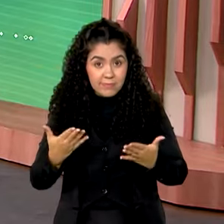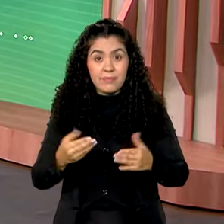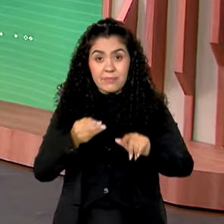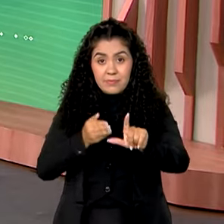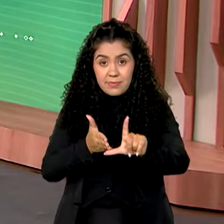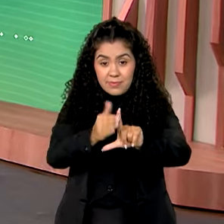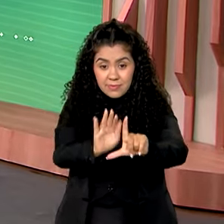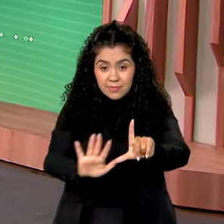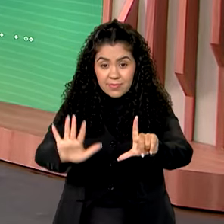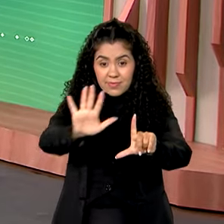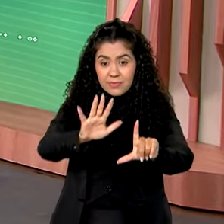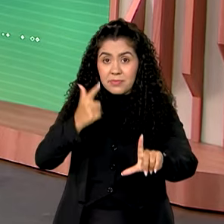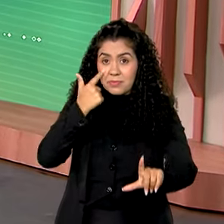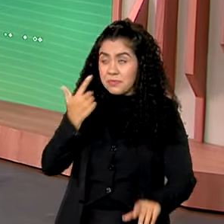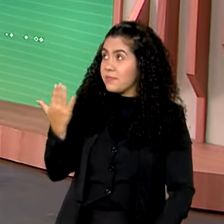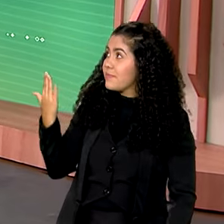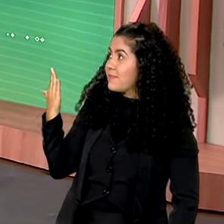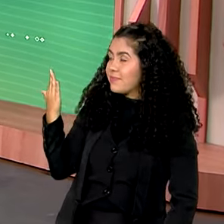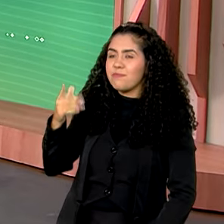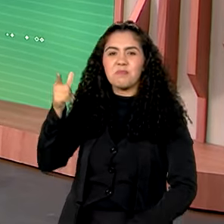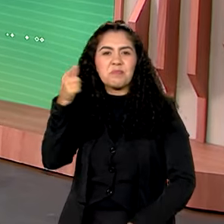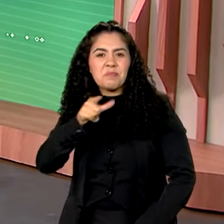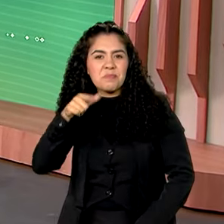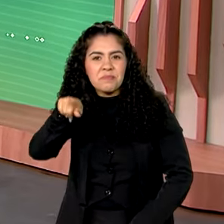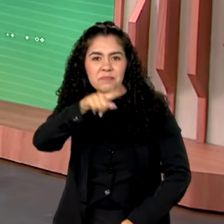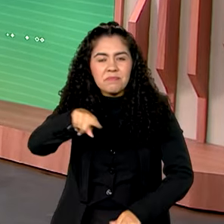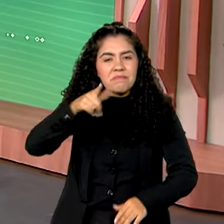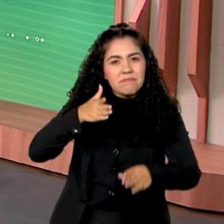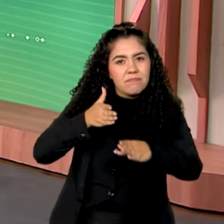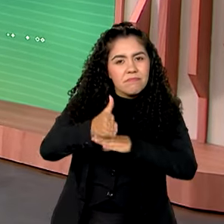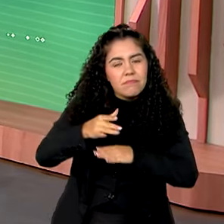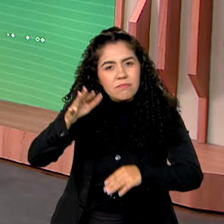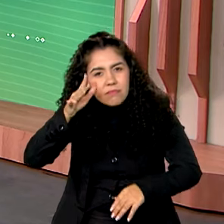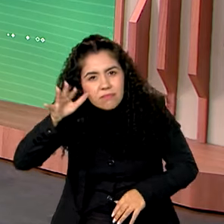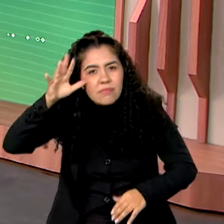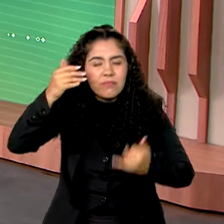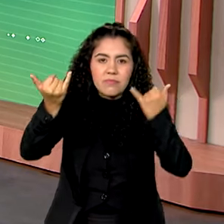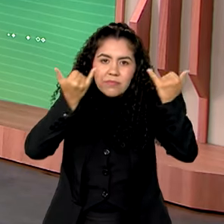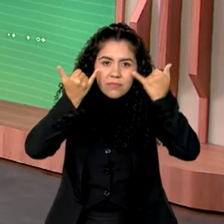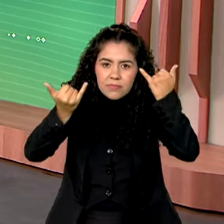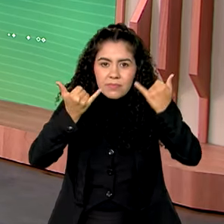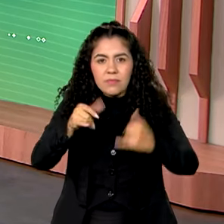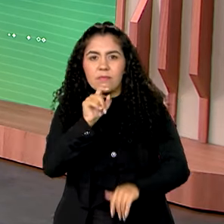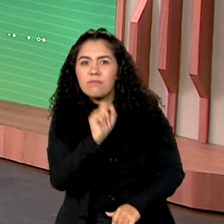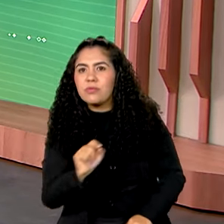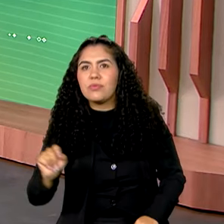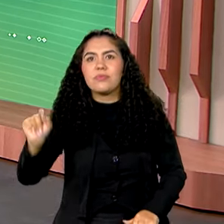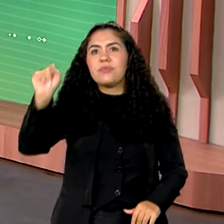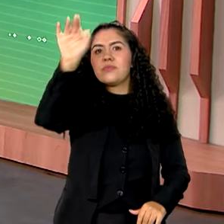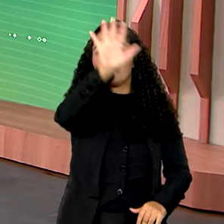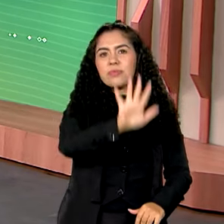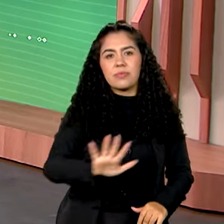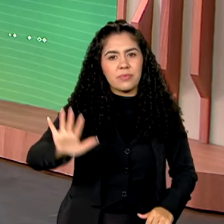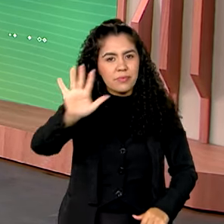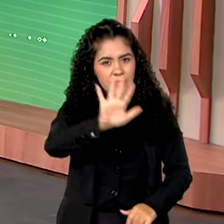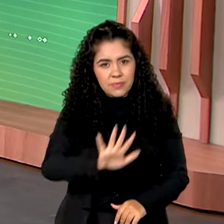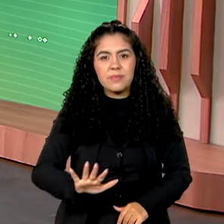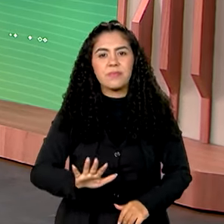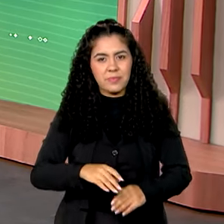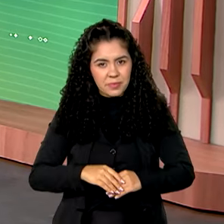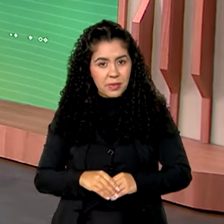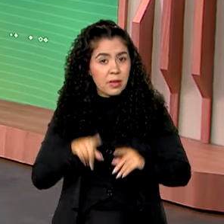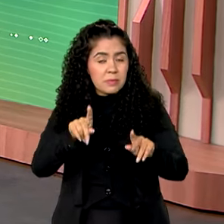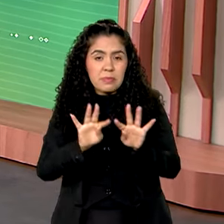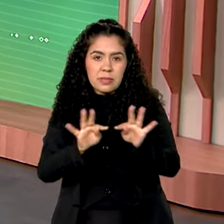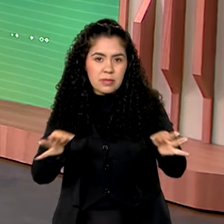você pode ver muitas outras ações do governo federal em Nova Mamoré e em todos os municípios brasileiros, sem exceção.